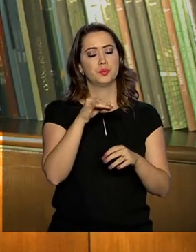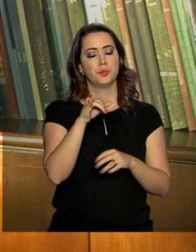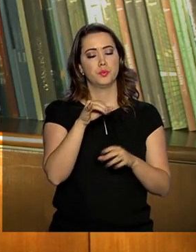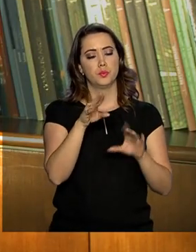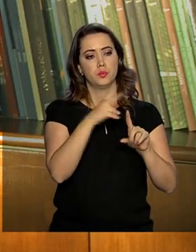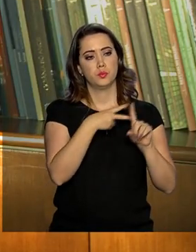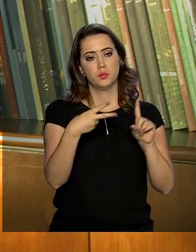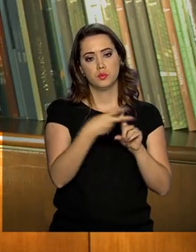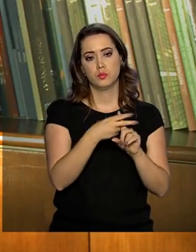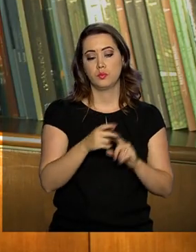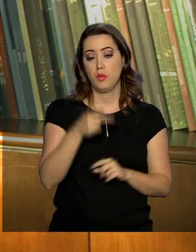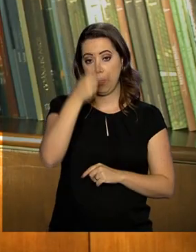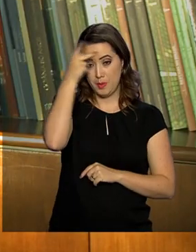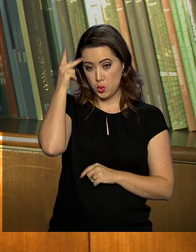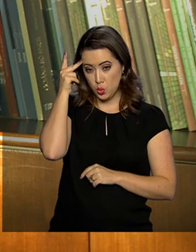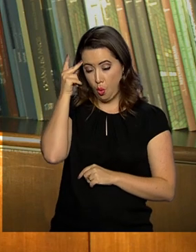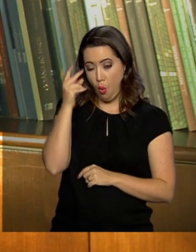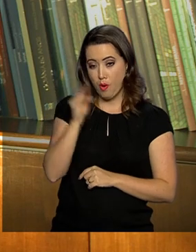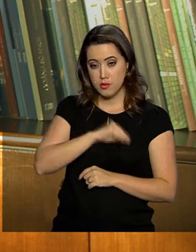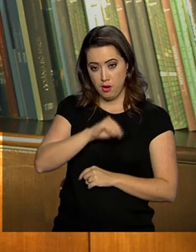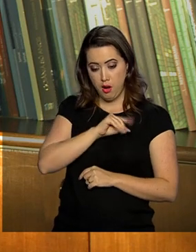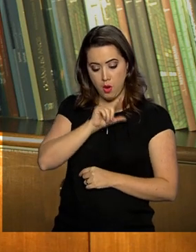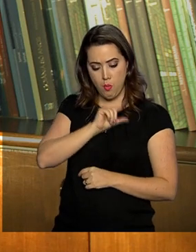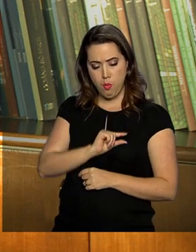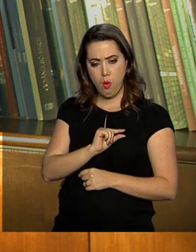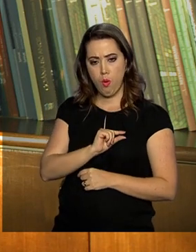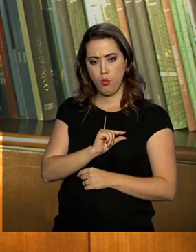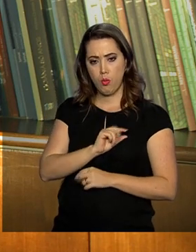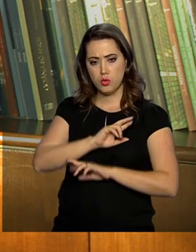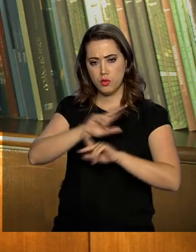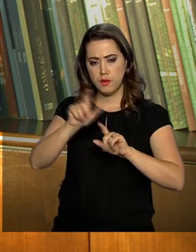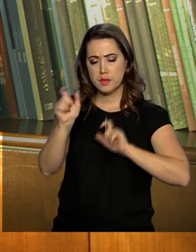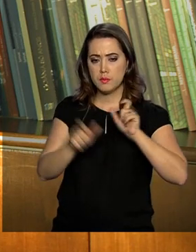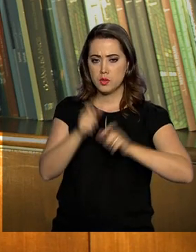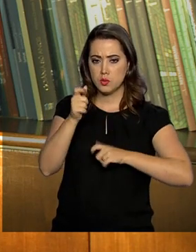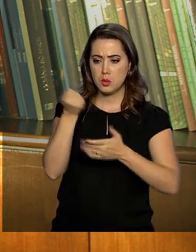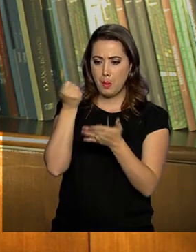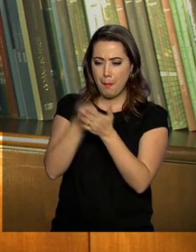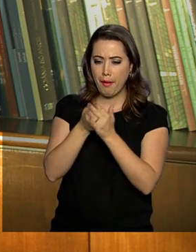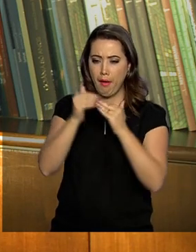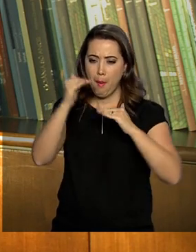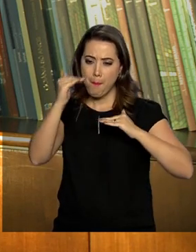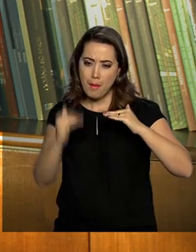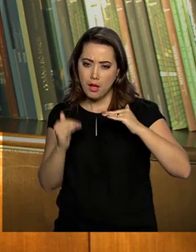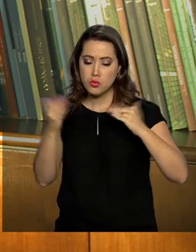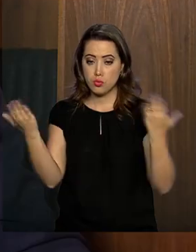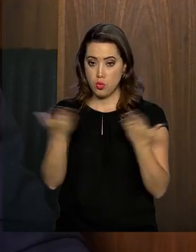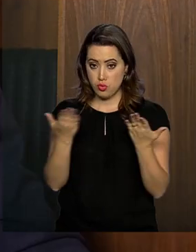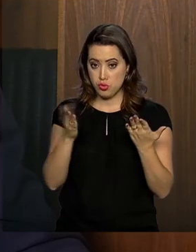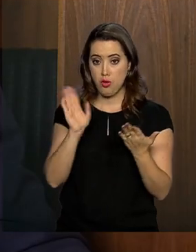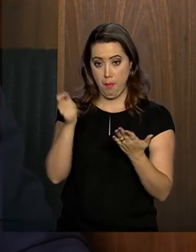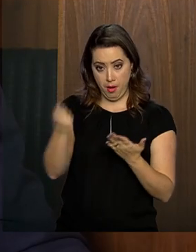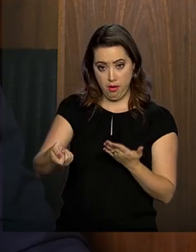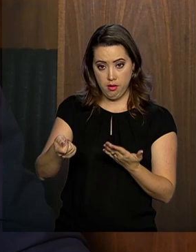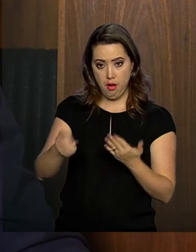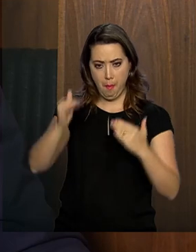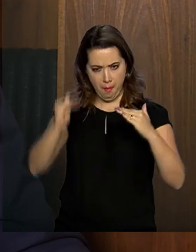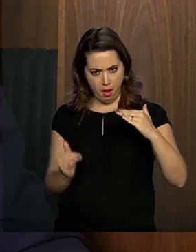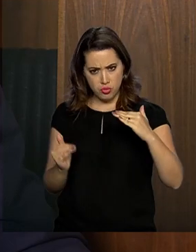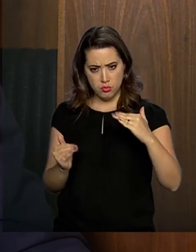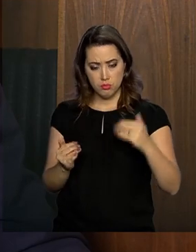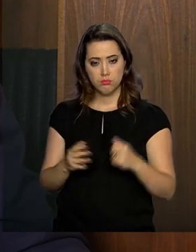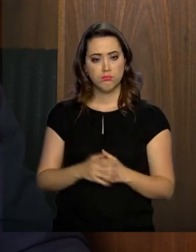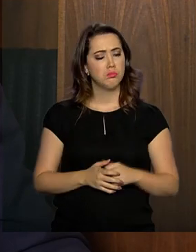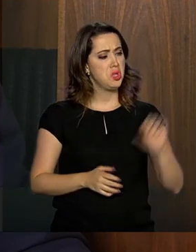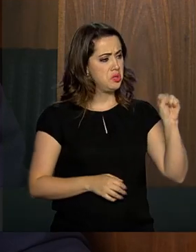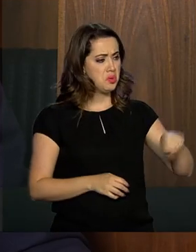Então, secretário, para quem ganha menos, é verdade que muitas pessoas vão pagar menos do que pagam hoje? Sim, a grande